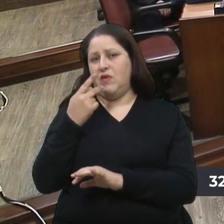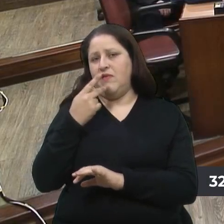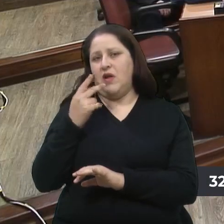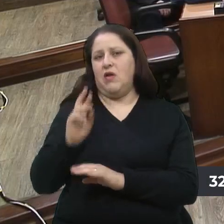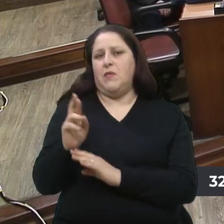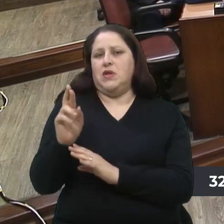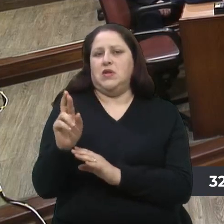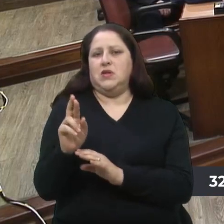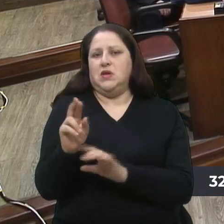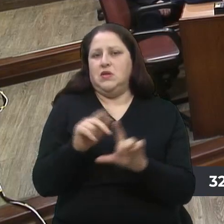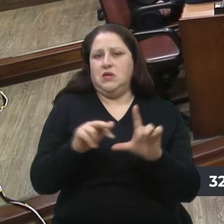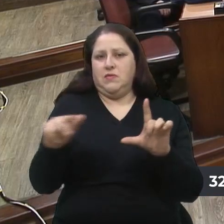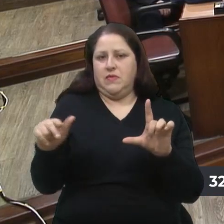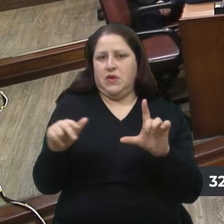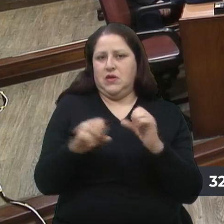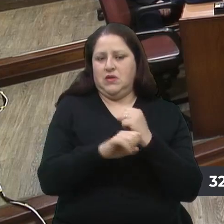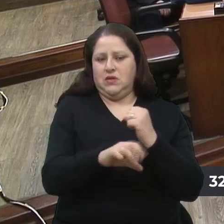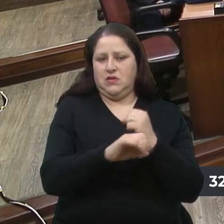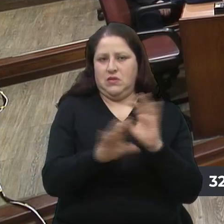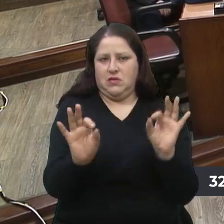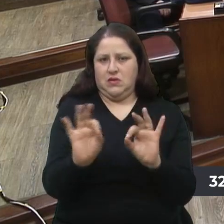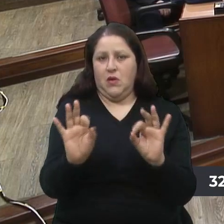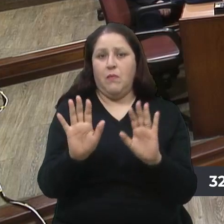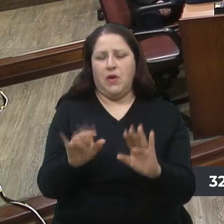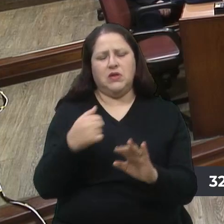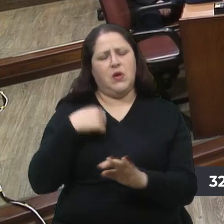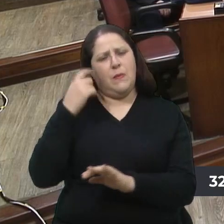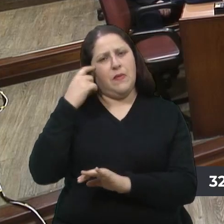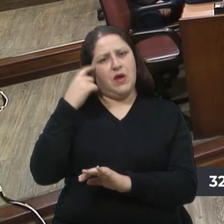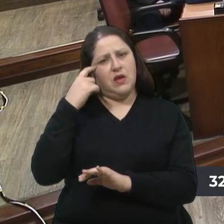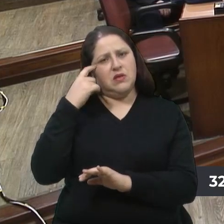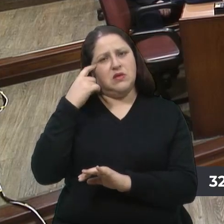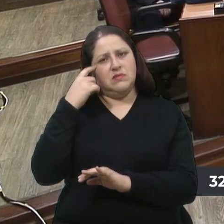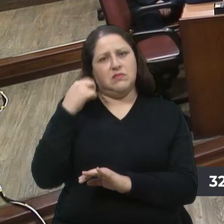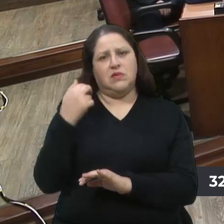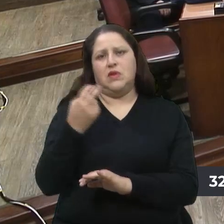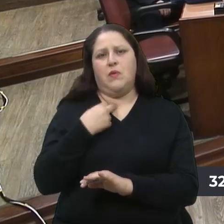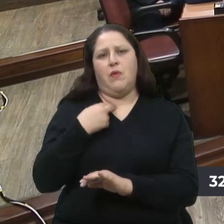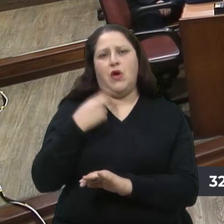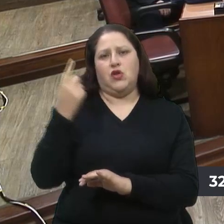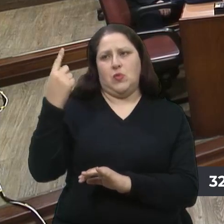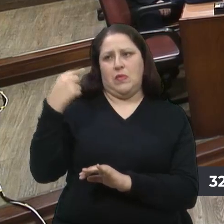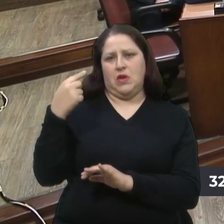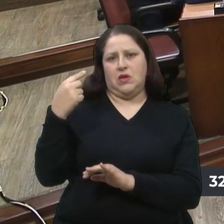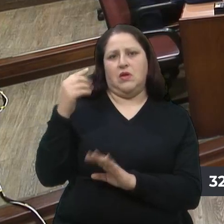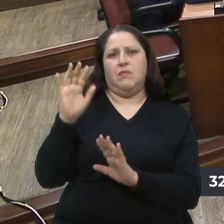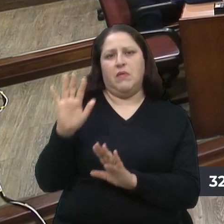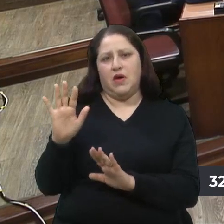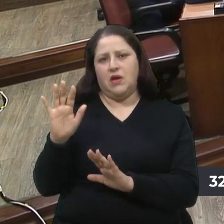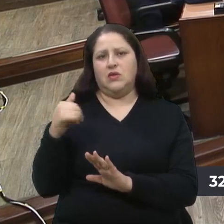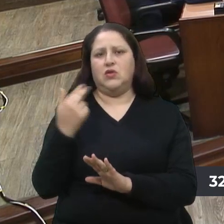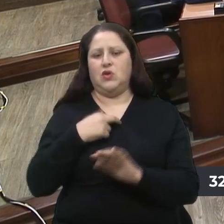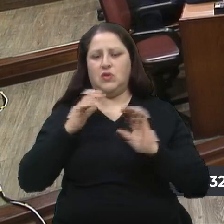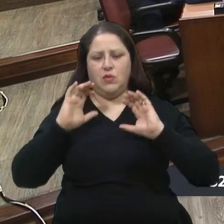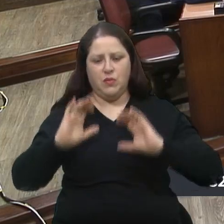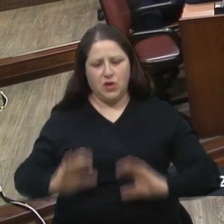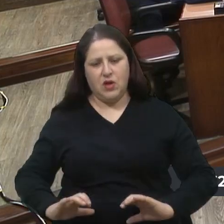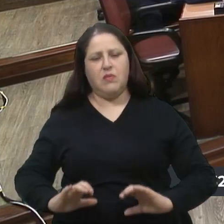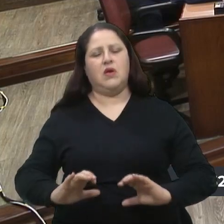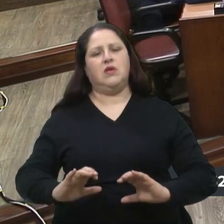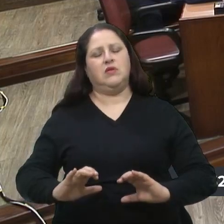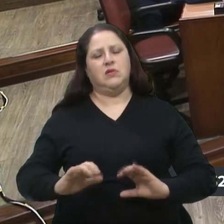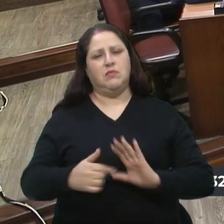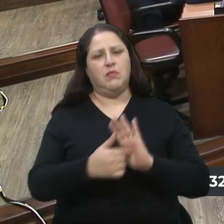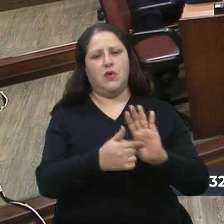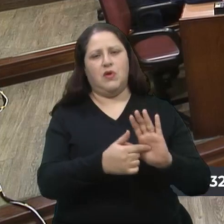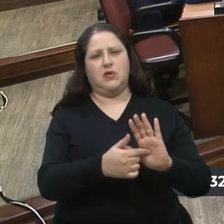eu sempre tenho um pensamento de que a imprensa não tem que nos pautar, nós temos que pautar a imprensa com nossas atitudes. Mas creio que a imprensa